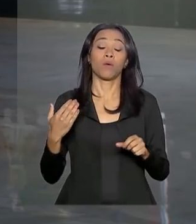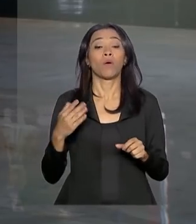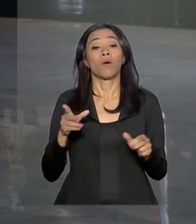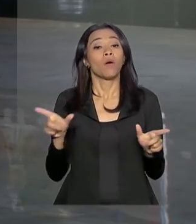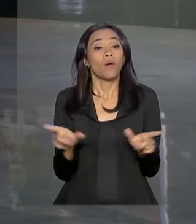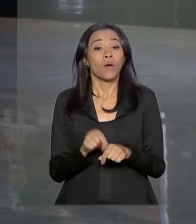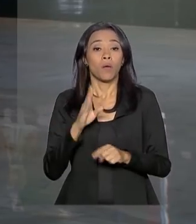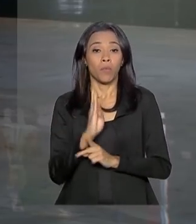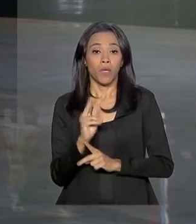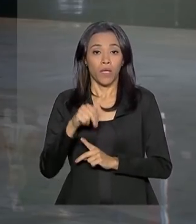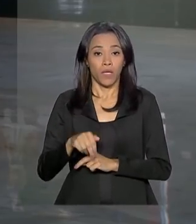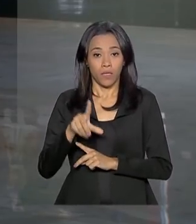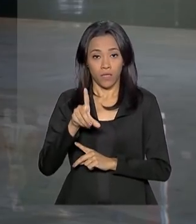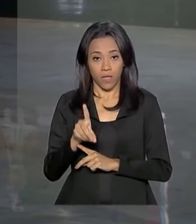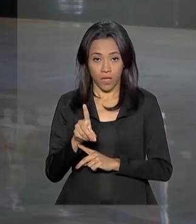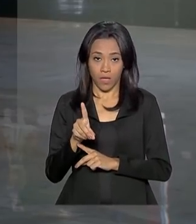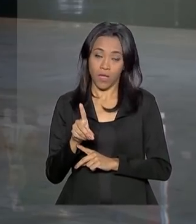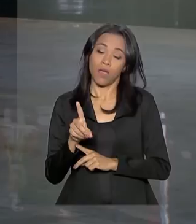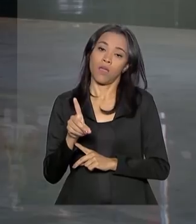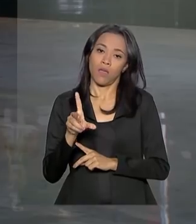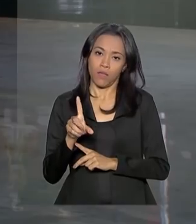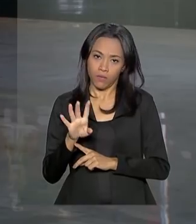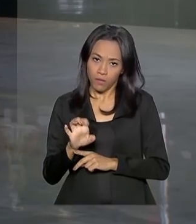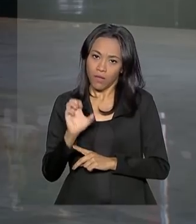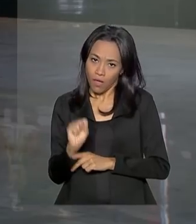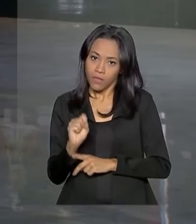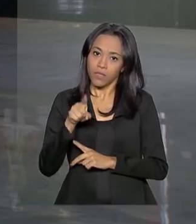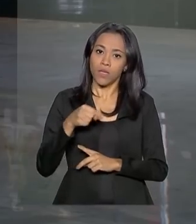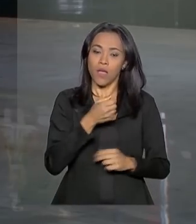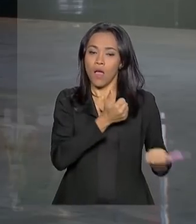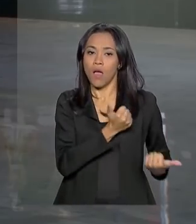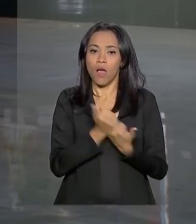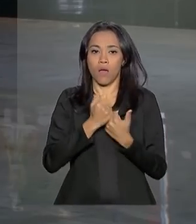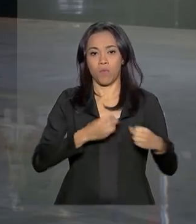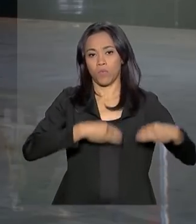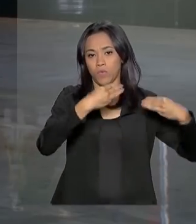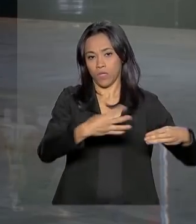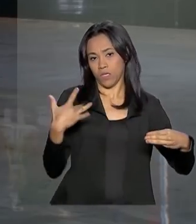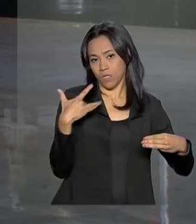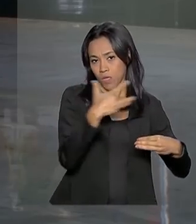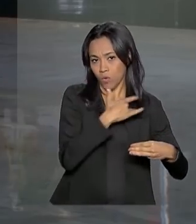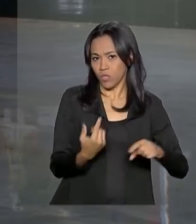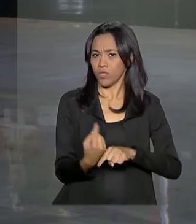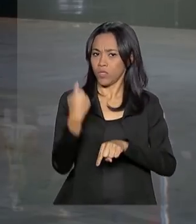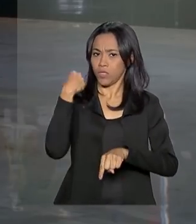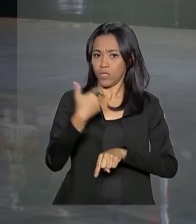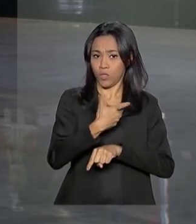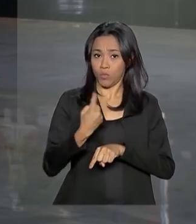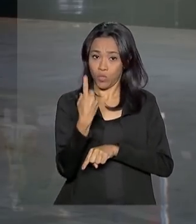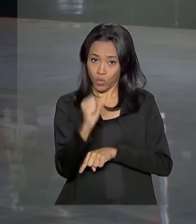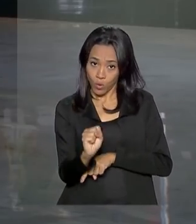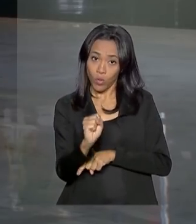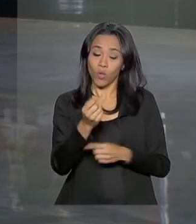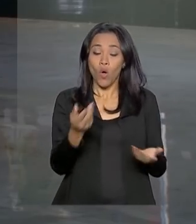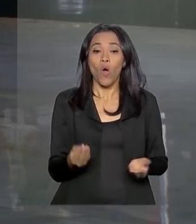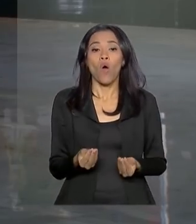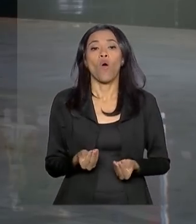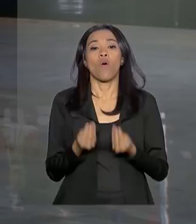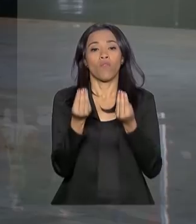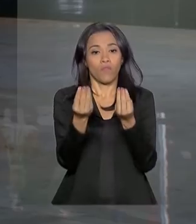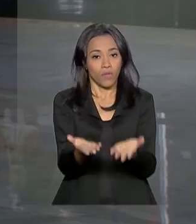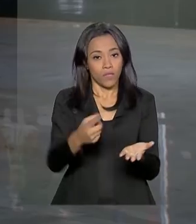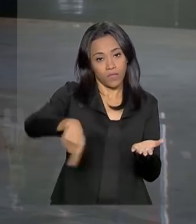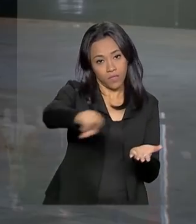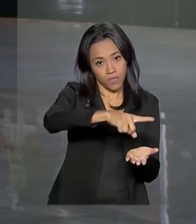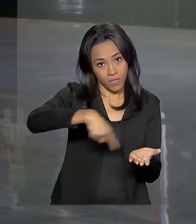pagamento do Ministério da Saúde. Em 2018, as entidades filantrópicas de saúde ofereceram aos pacientes da